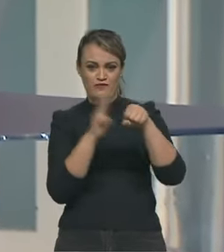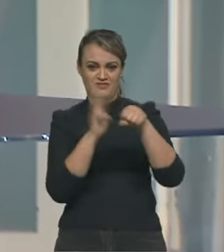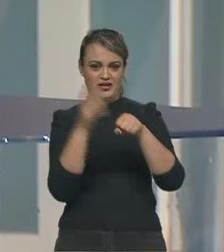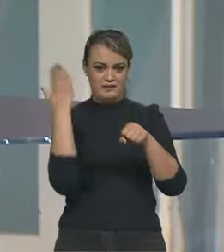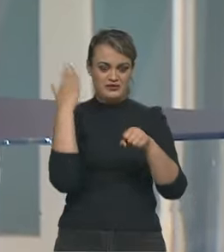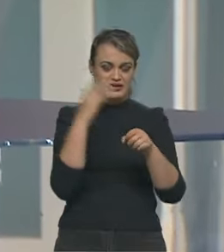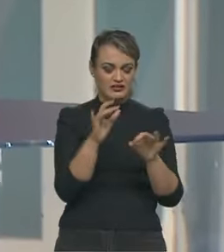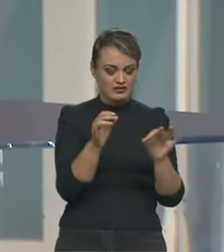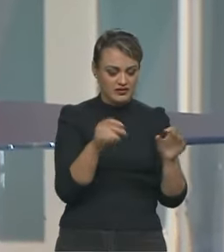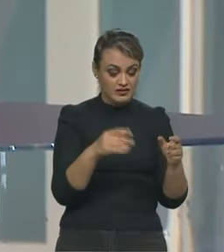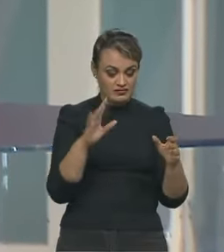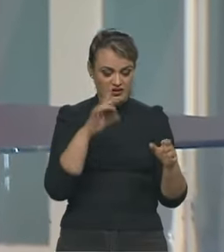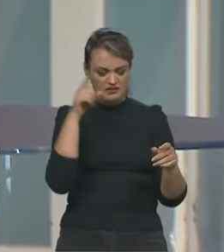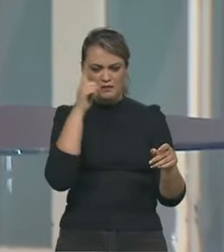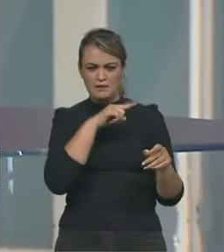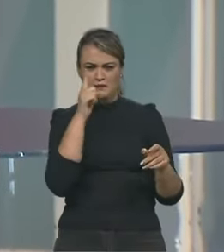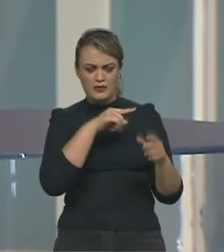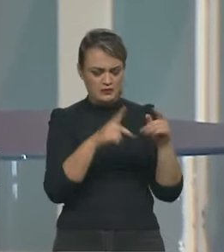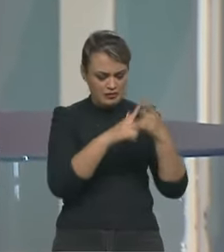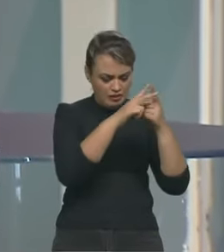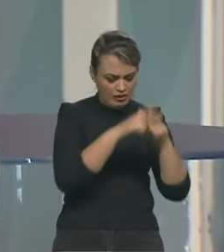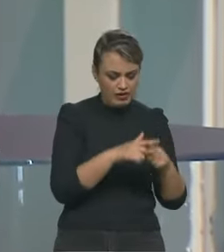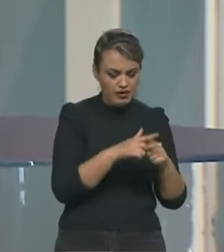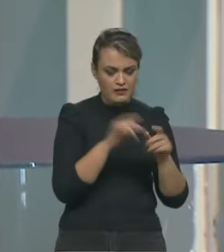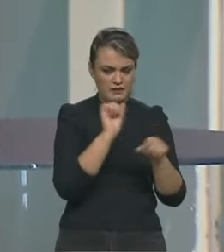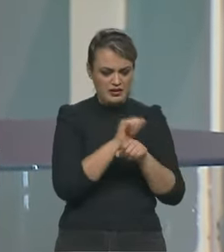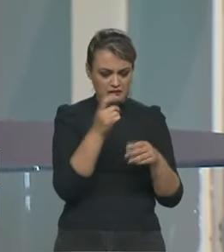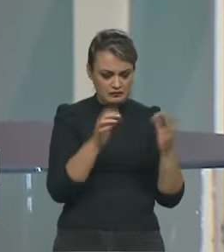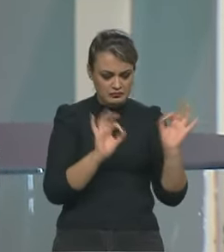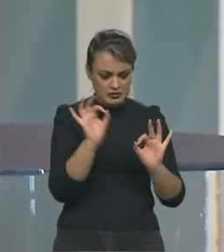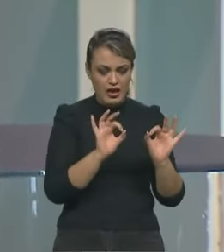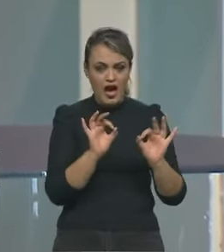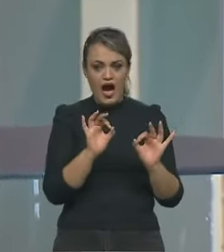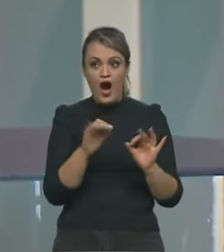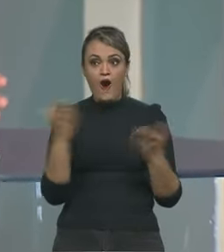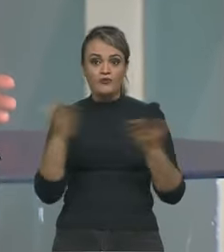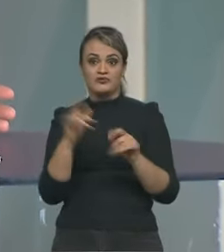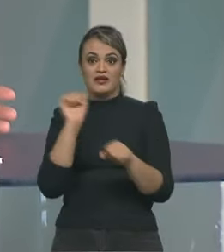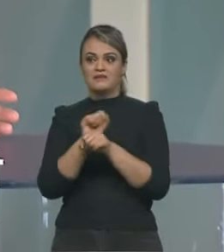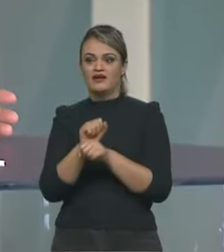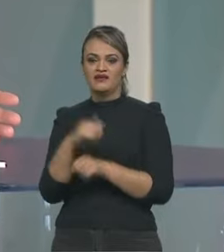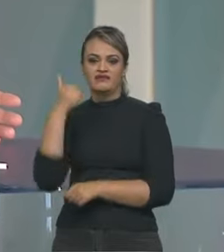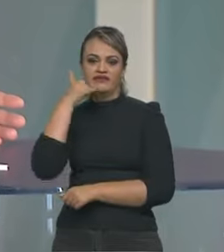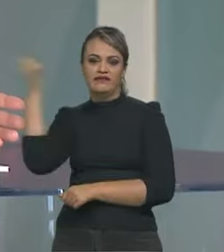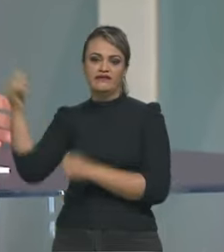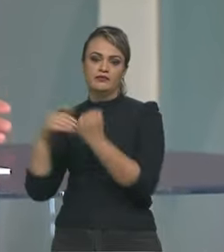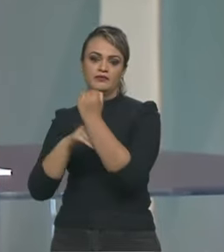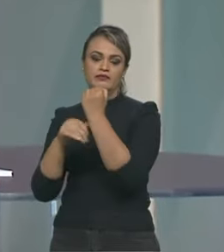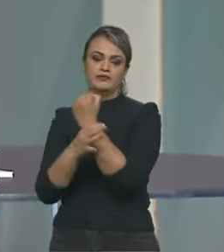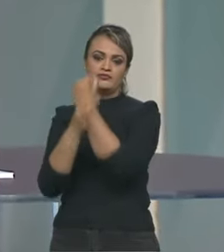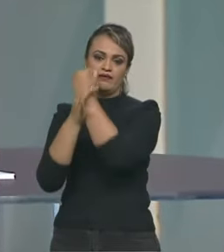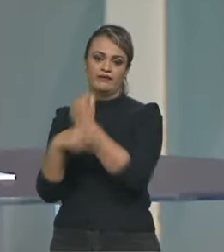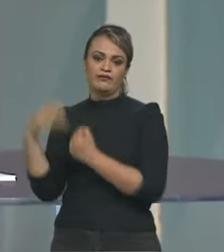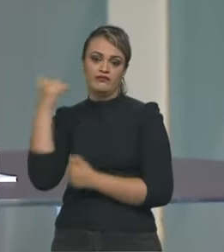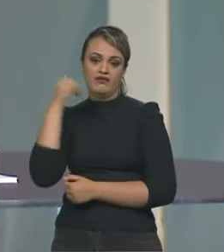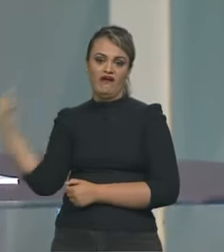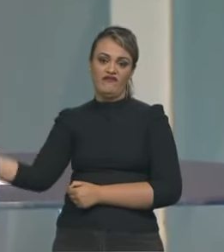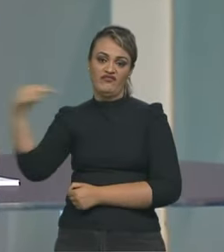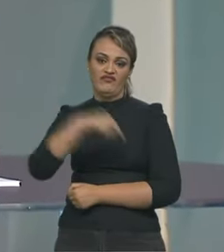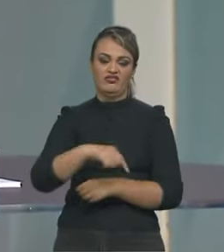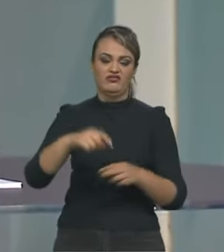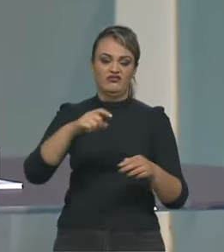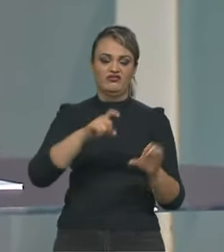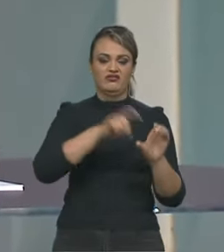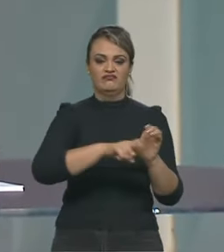platinado, no condensador. Hoje, quando o carro para... Já estamos seguros. Você tem que chamar alguém para rebocar o carro, sabe? Então,